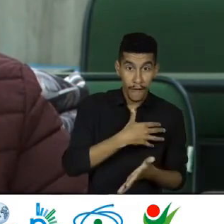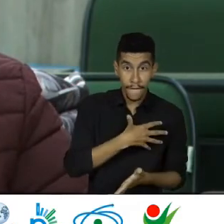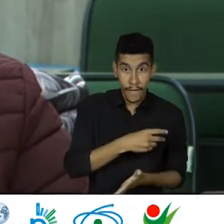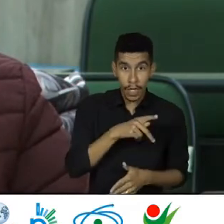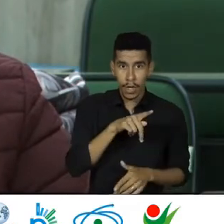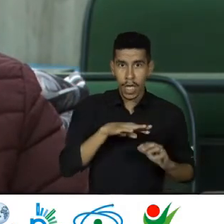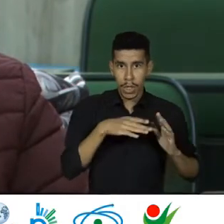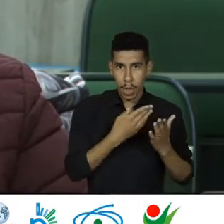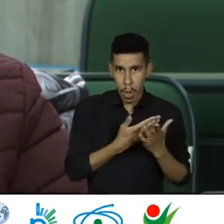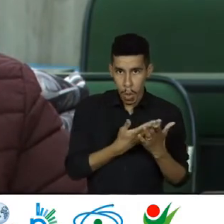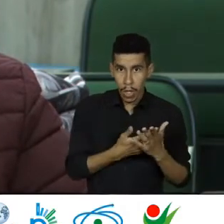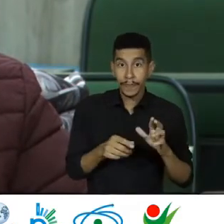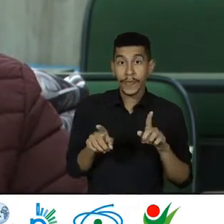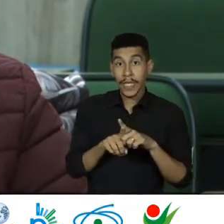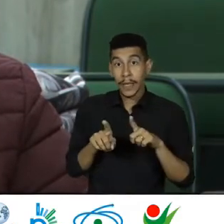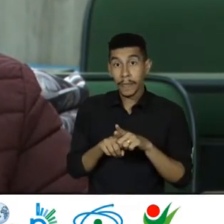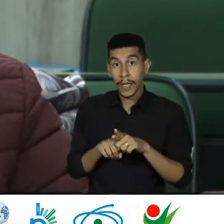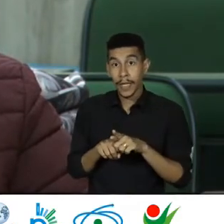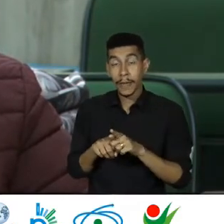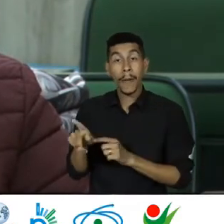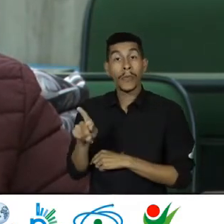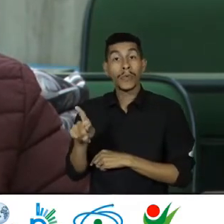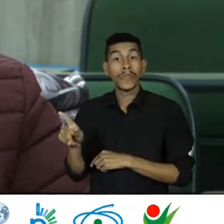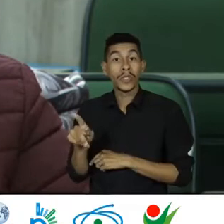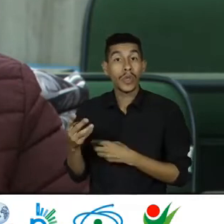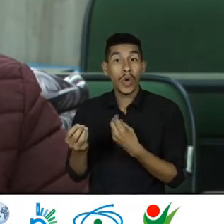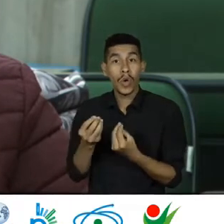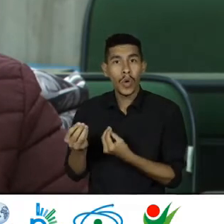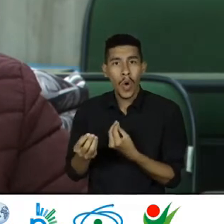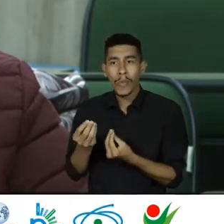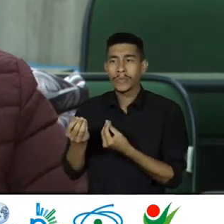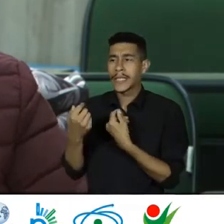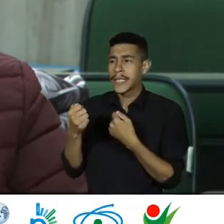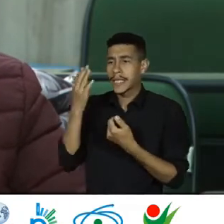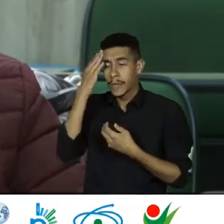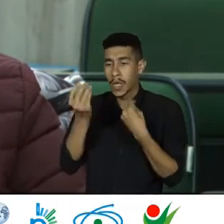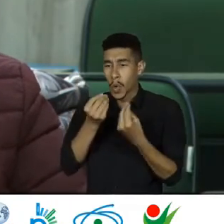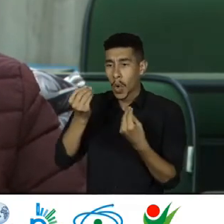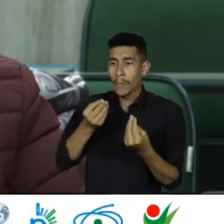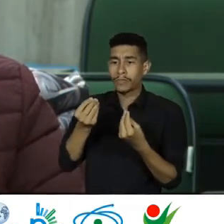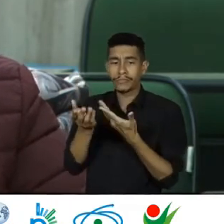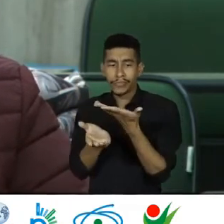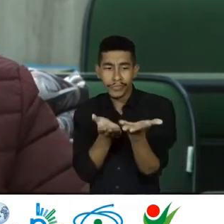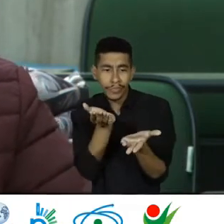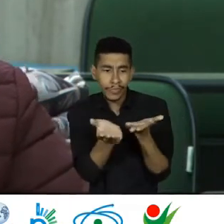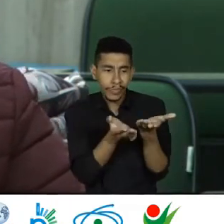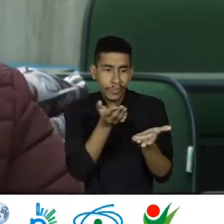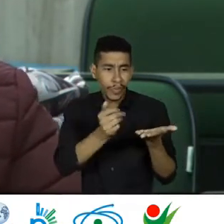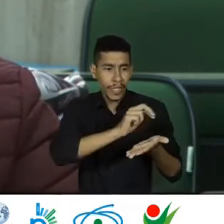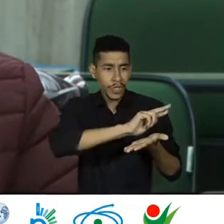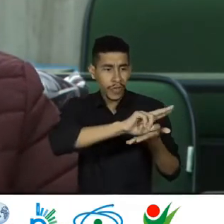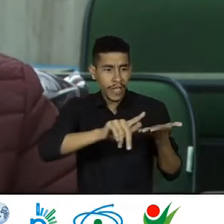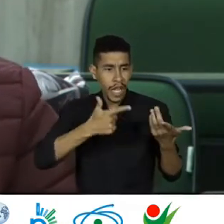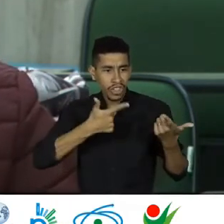escola Quanto Para esses professores Que tem que lidar Com essa diversidade Né? Então